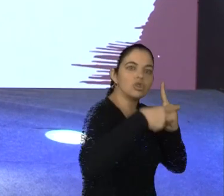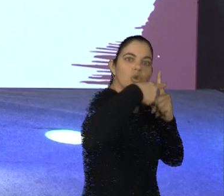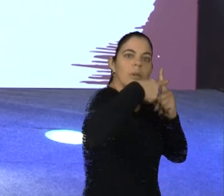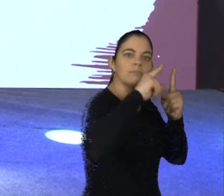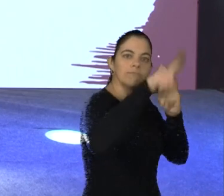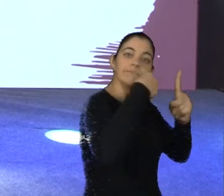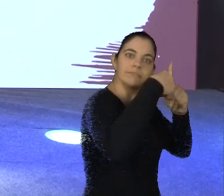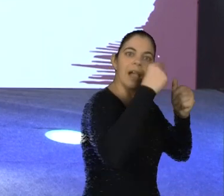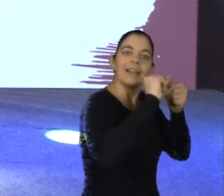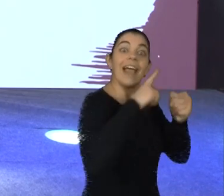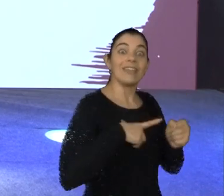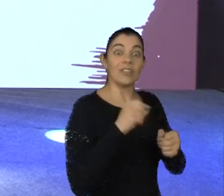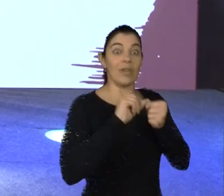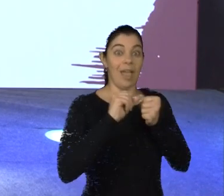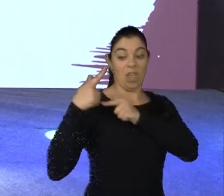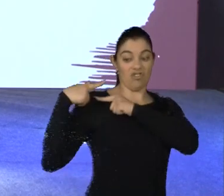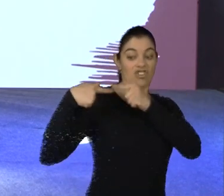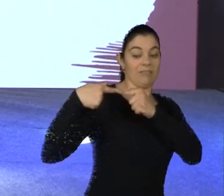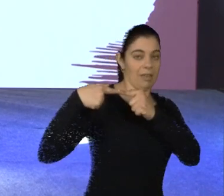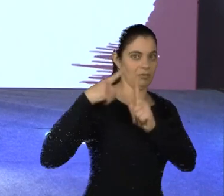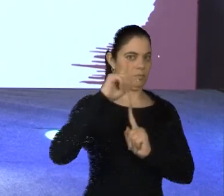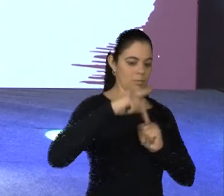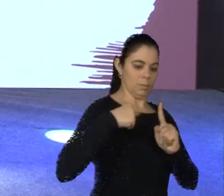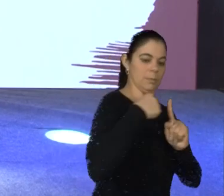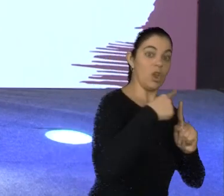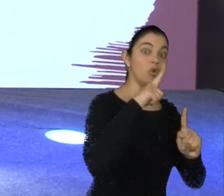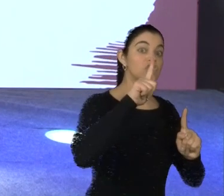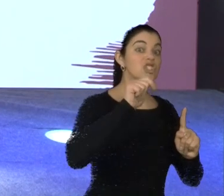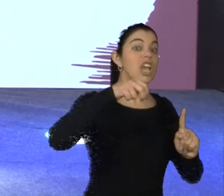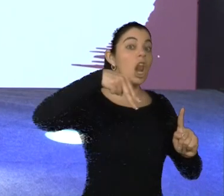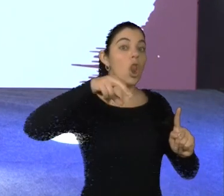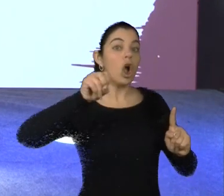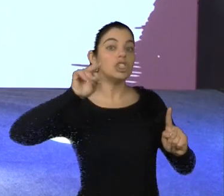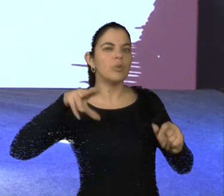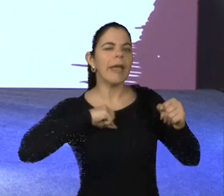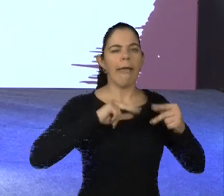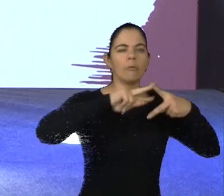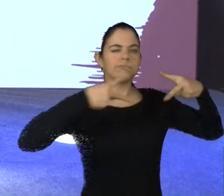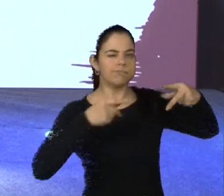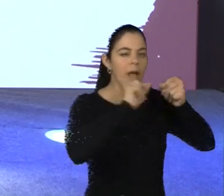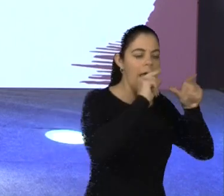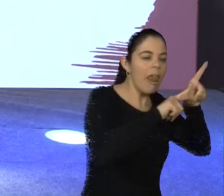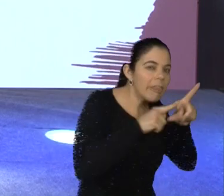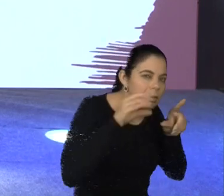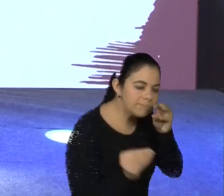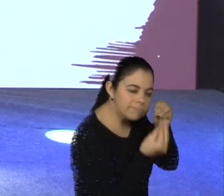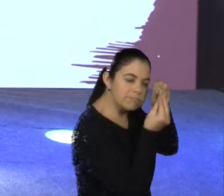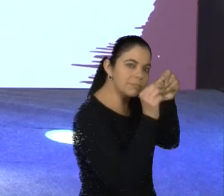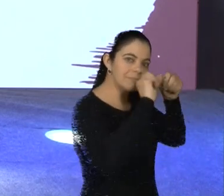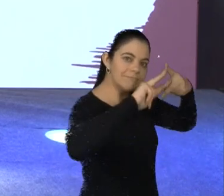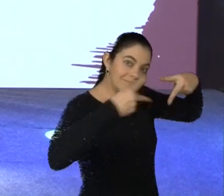existe da minha carga genética, e, portanto, o genótipo, carregado através do DNA, de geração para